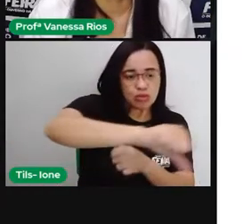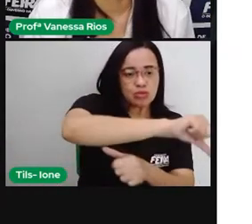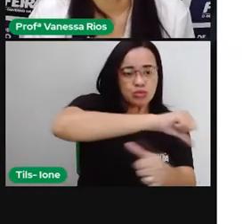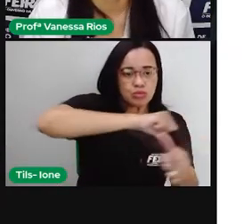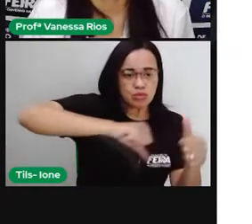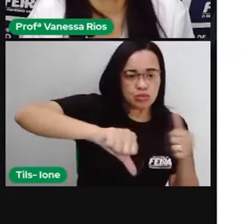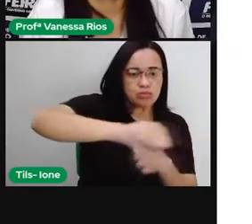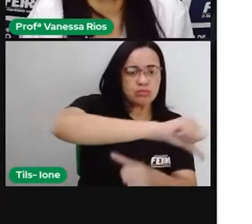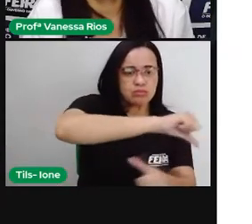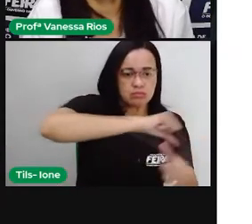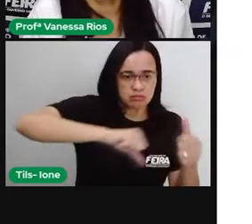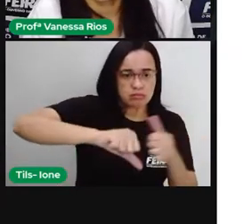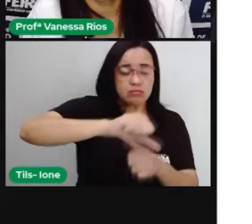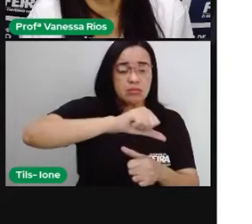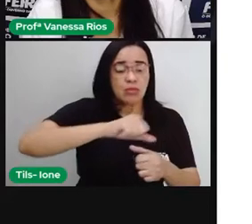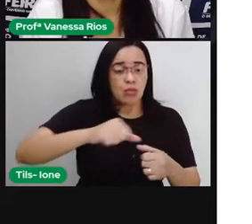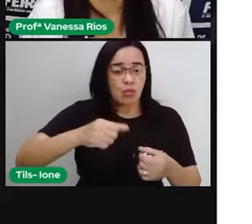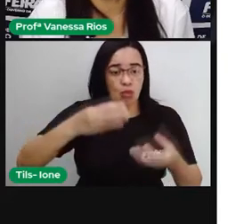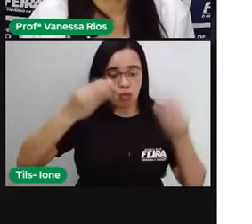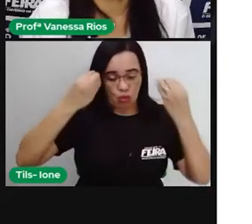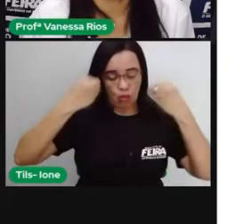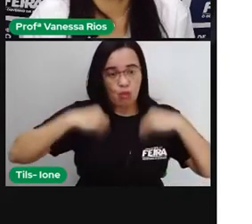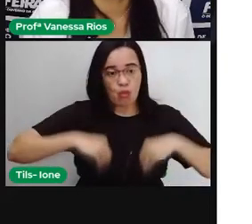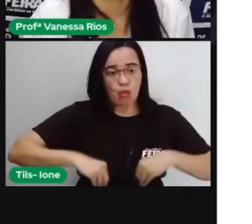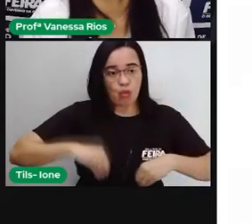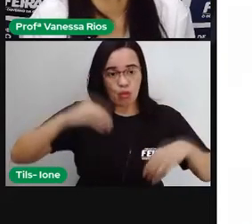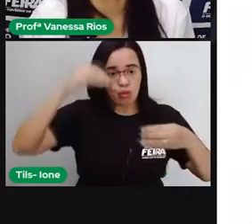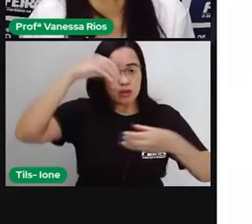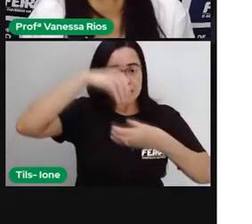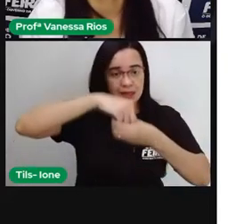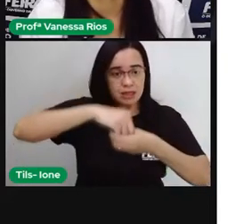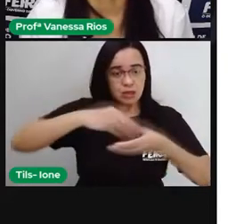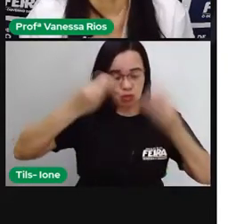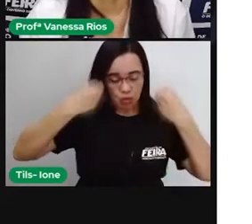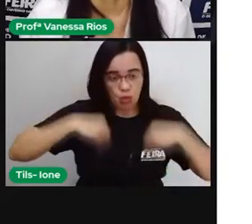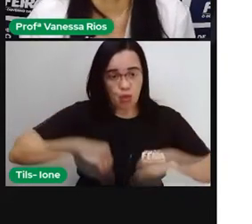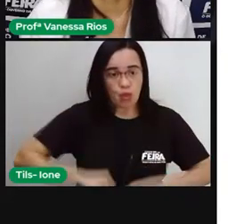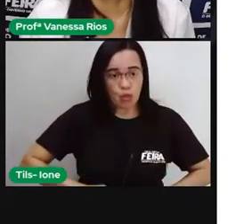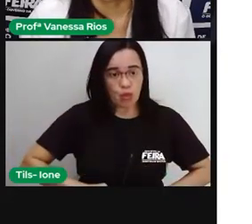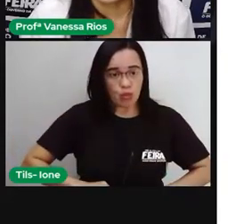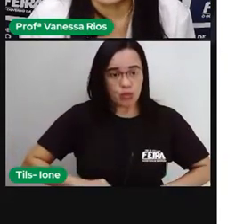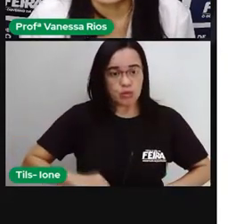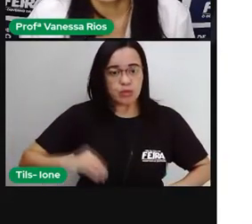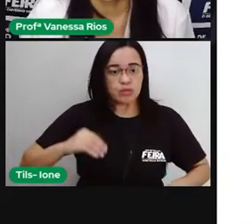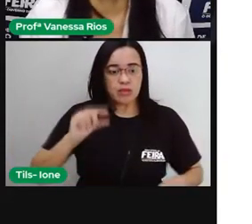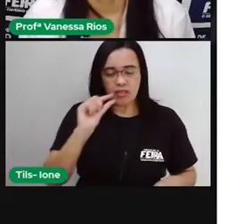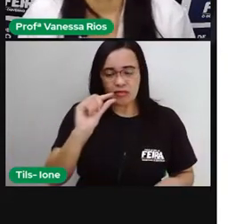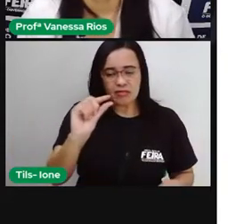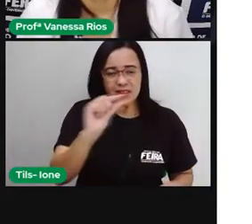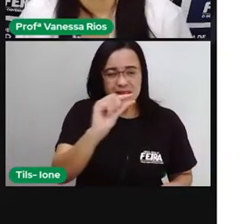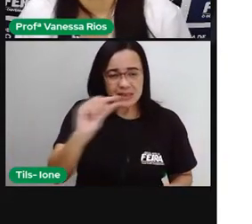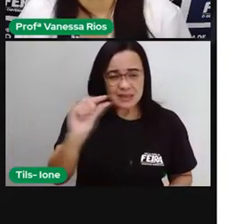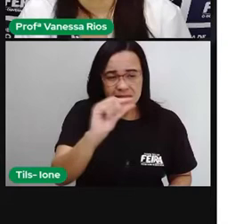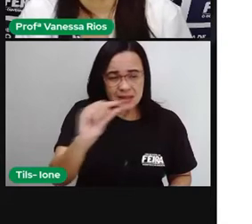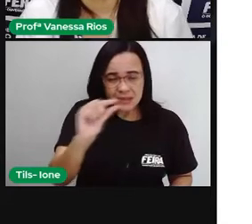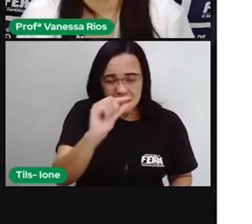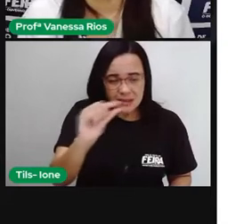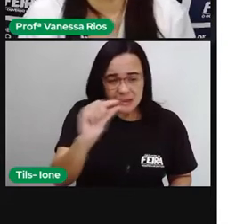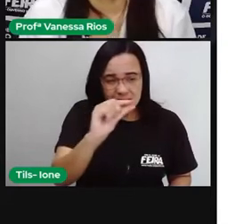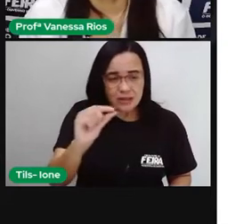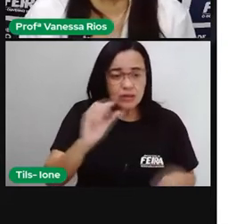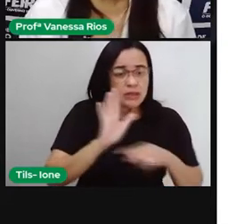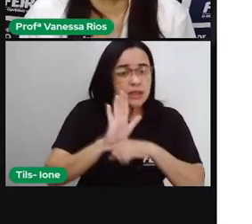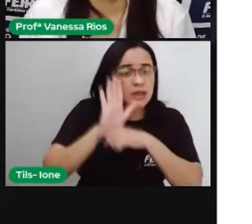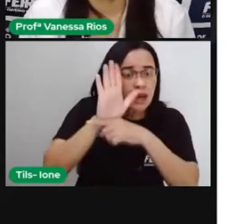sangue e os tecidos do corpo. Os capilares aí já são vasos sanguíneos mais fininhos, né? Que vão fazer com que